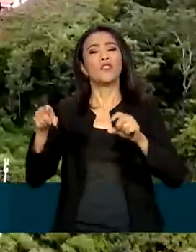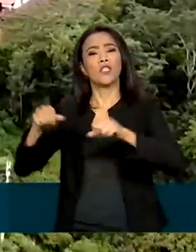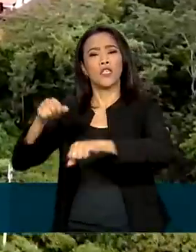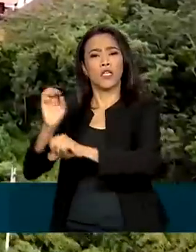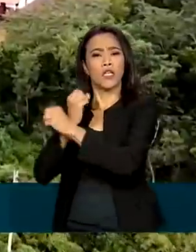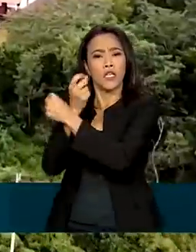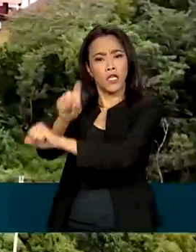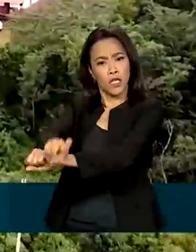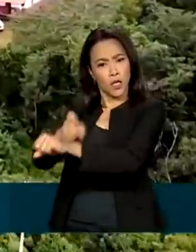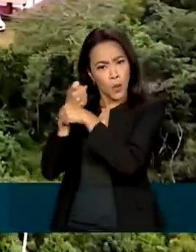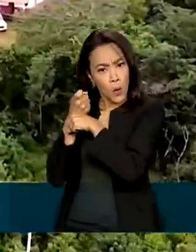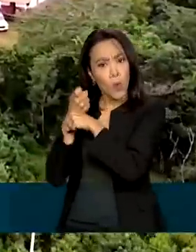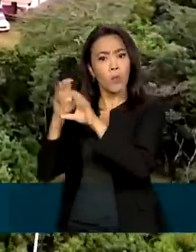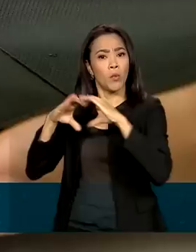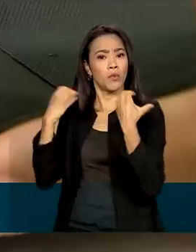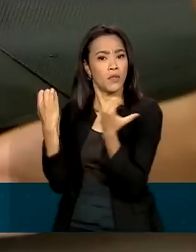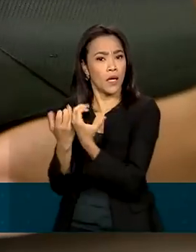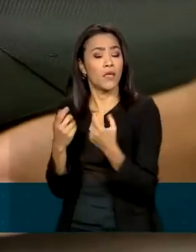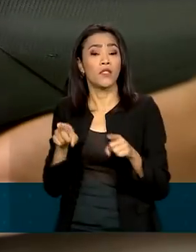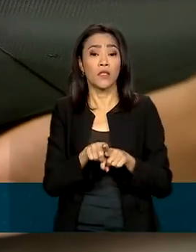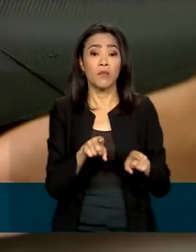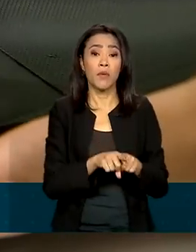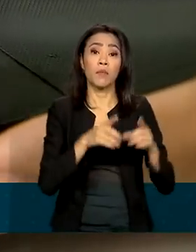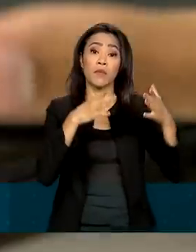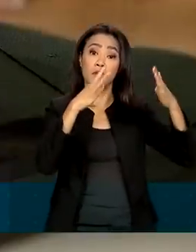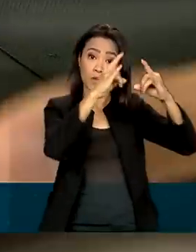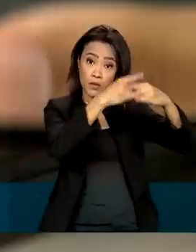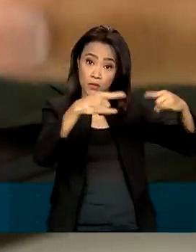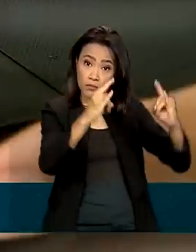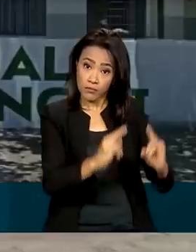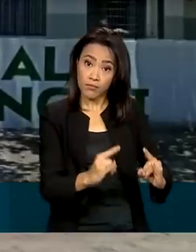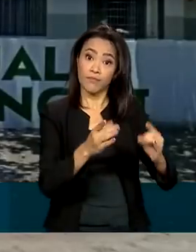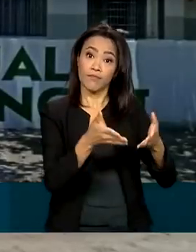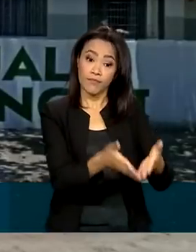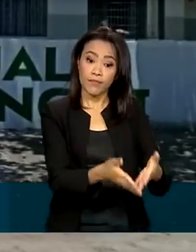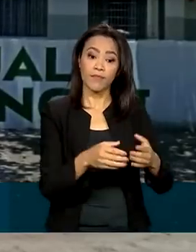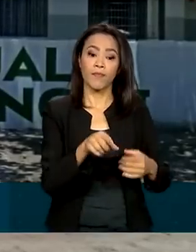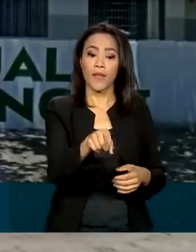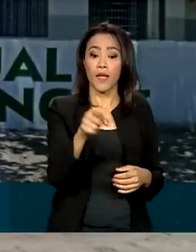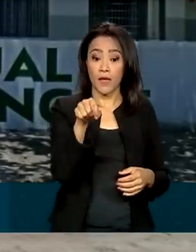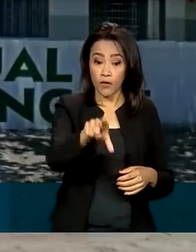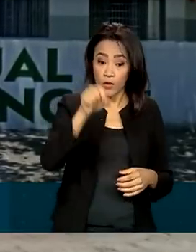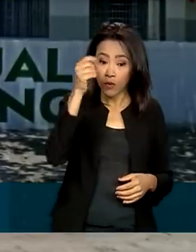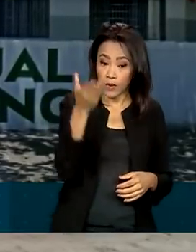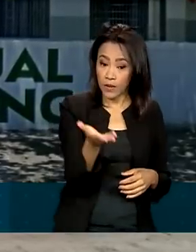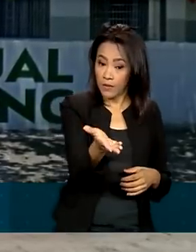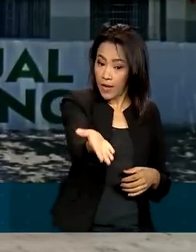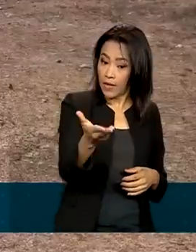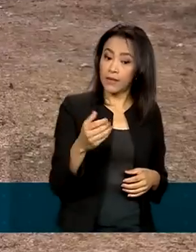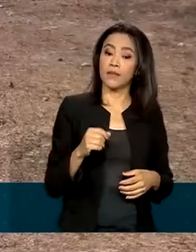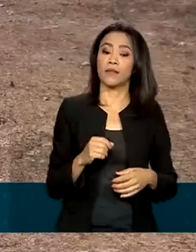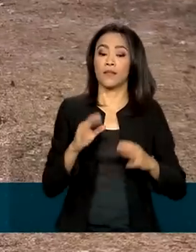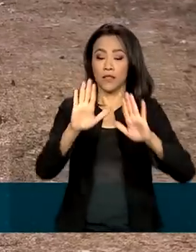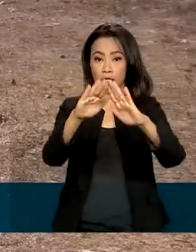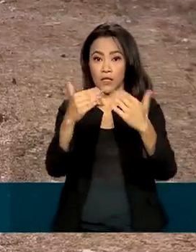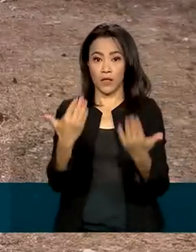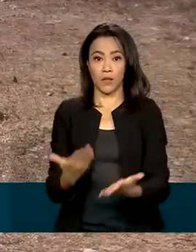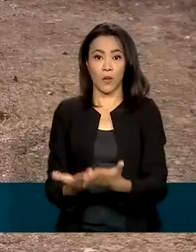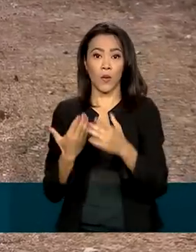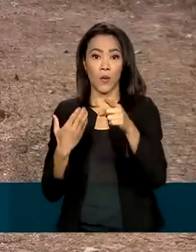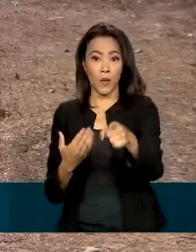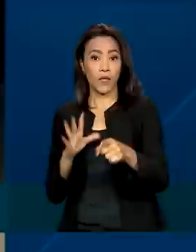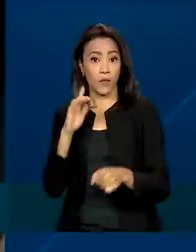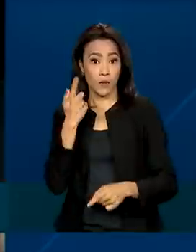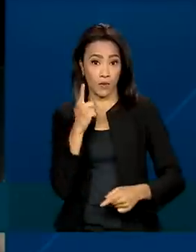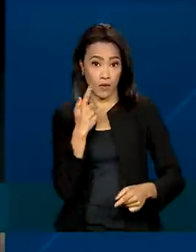e assentamentos rurais. Uma das escolas contempladas é o Colégio Estadual Calunga 1, em Cavalcante,